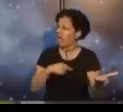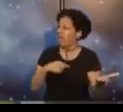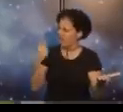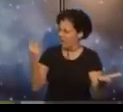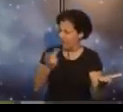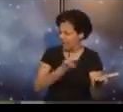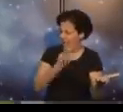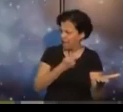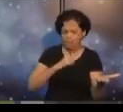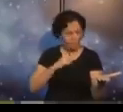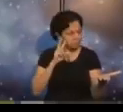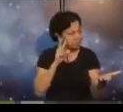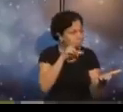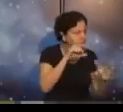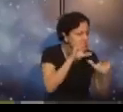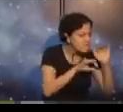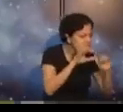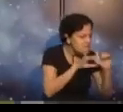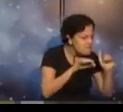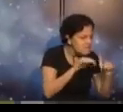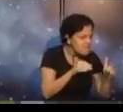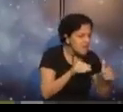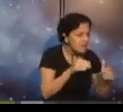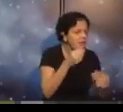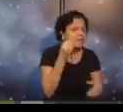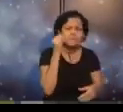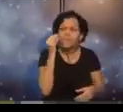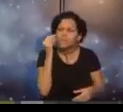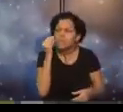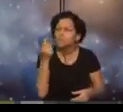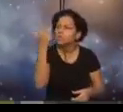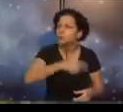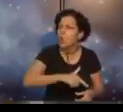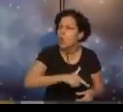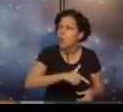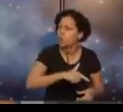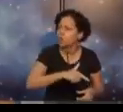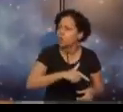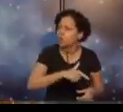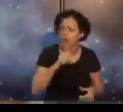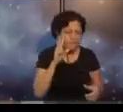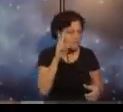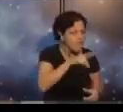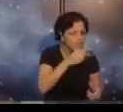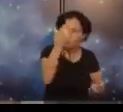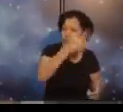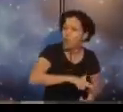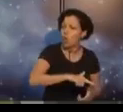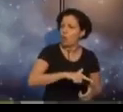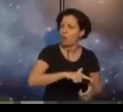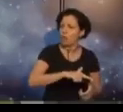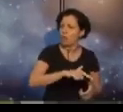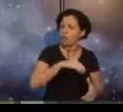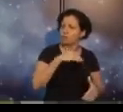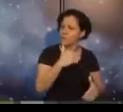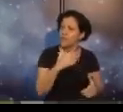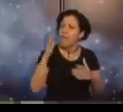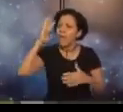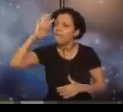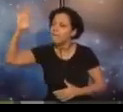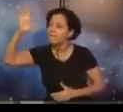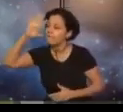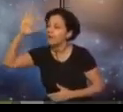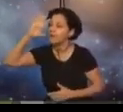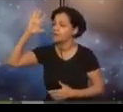obstante, Allan Kardec, no seu processo de construção do Espiritismo, não tenha sido chamado a rever